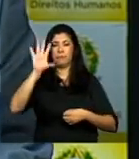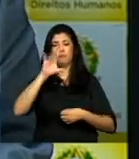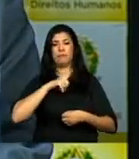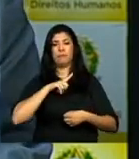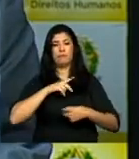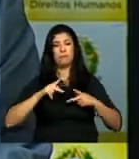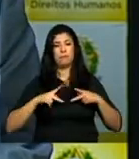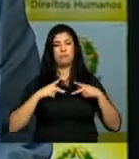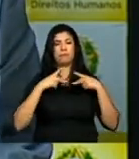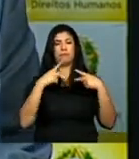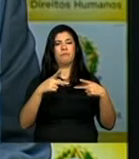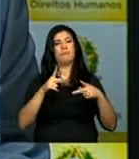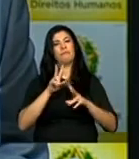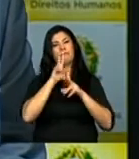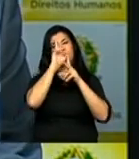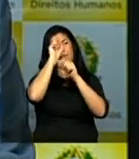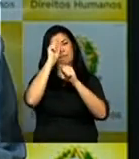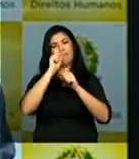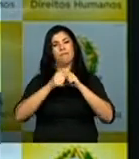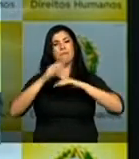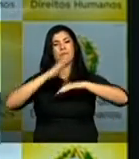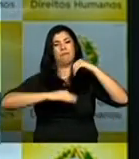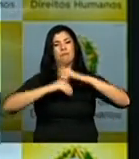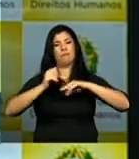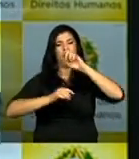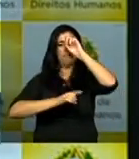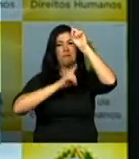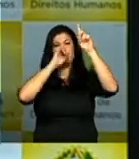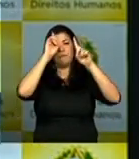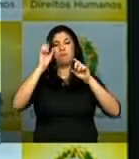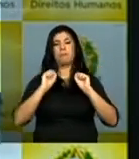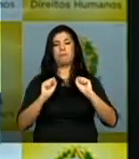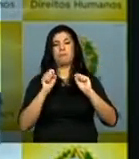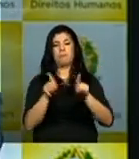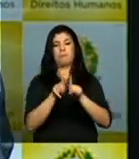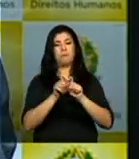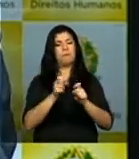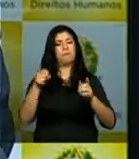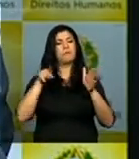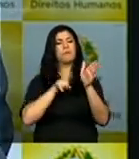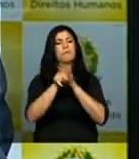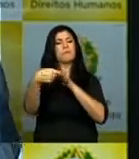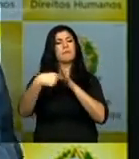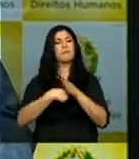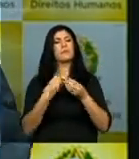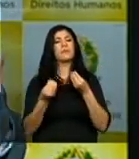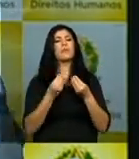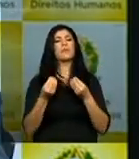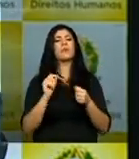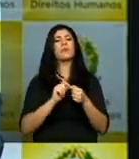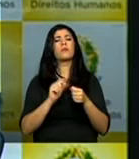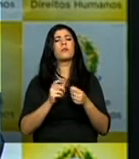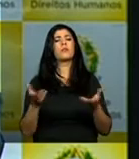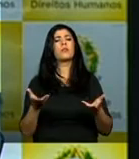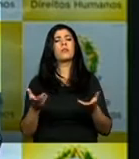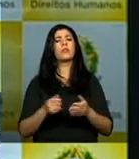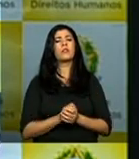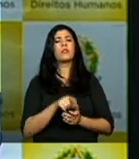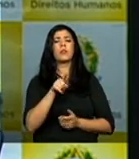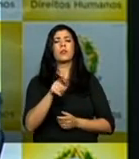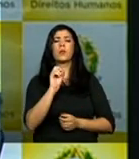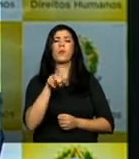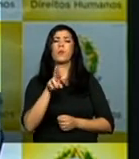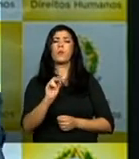fortalecimento da democracia. Poderiam vocês se perguntar o que está fazendo um organismo de